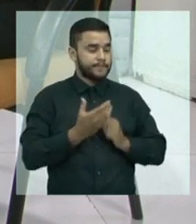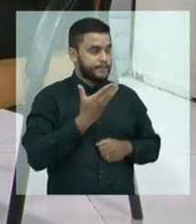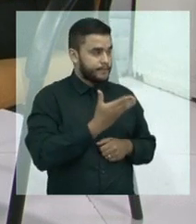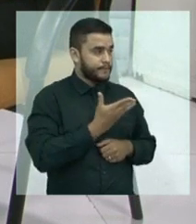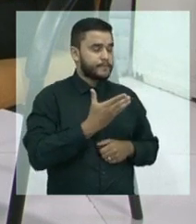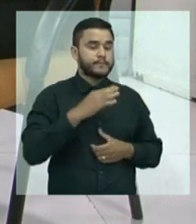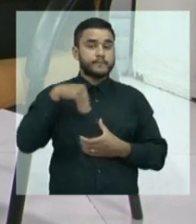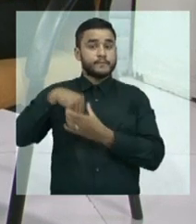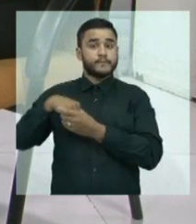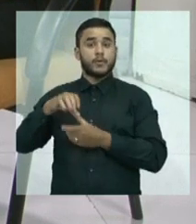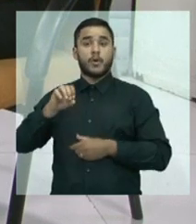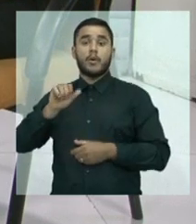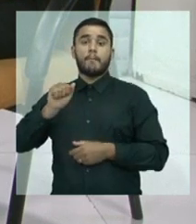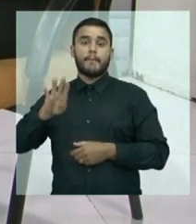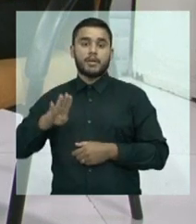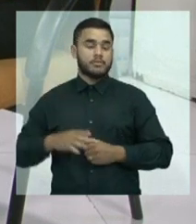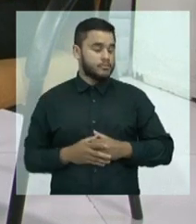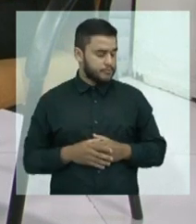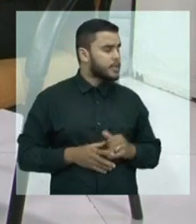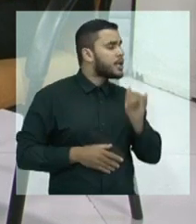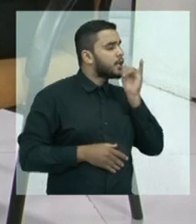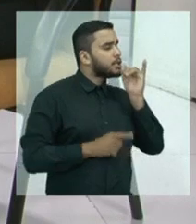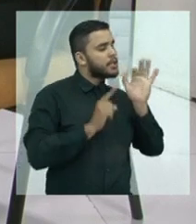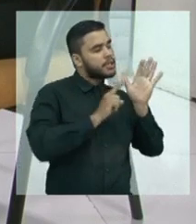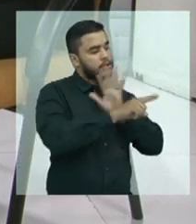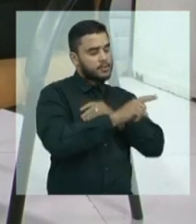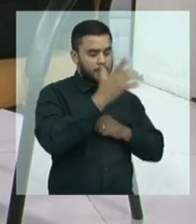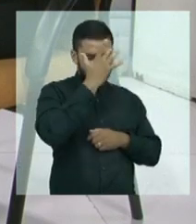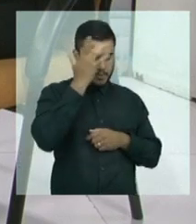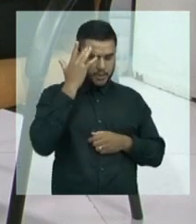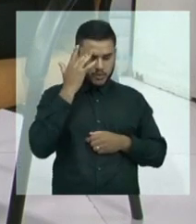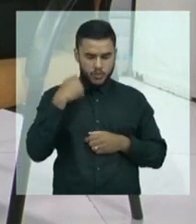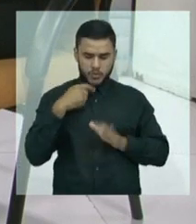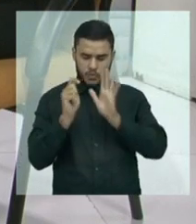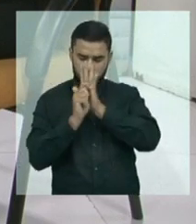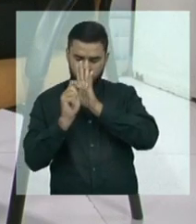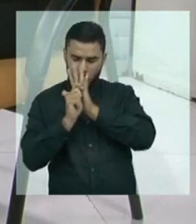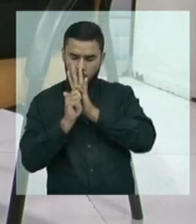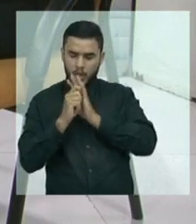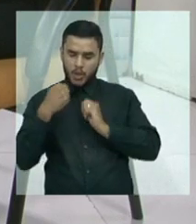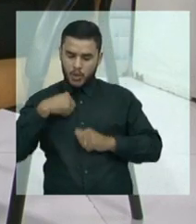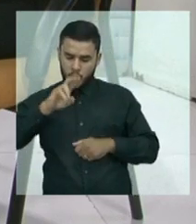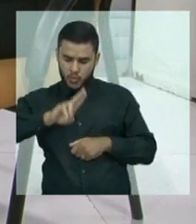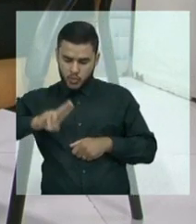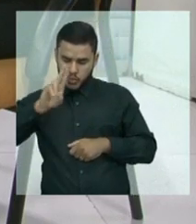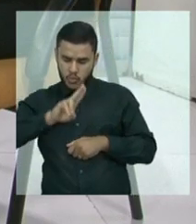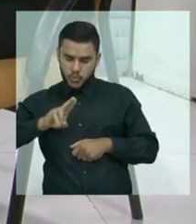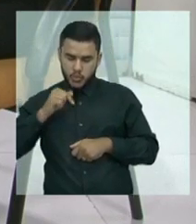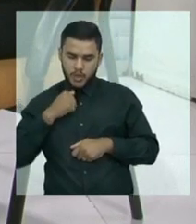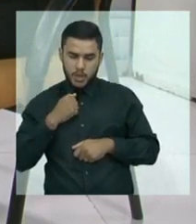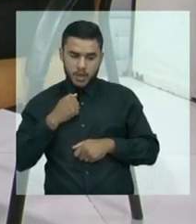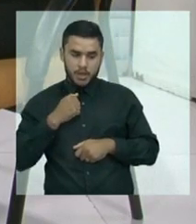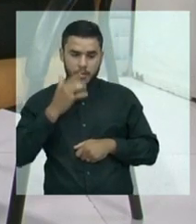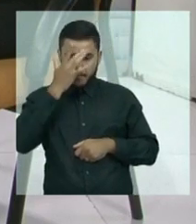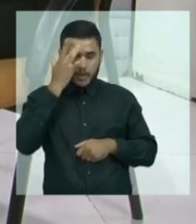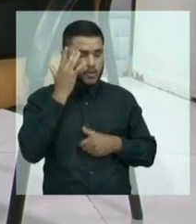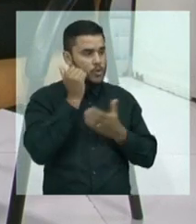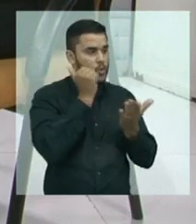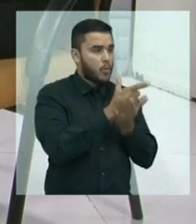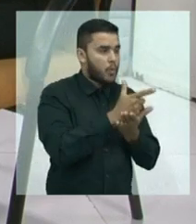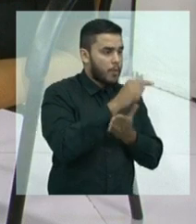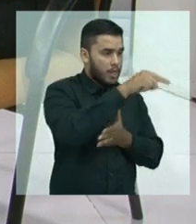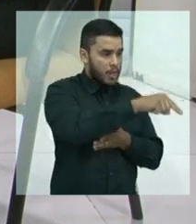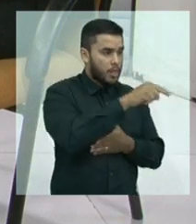usuário da droga, quer dizer, se existe alguém que vende é porque tem alguém que compra. E as leis, no seu